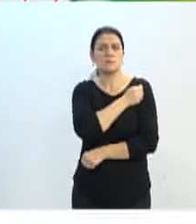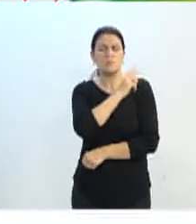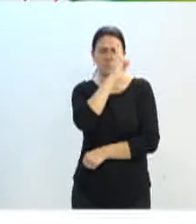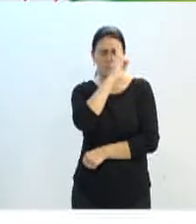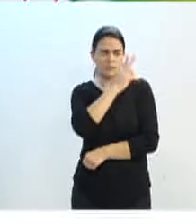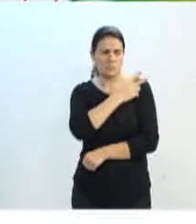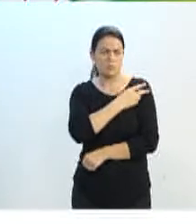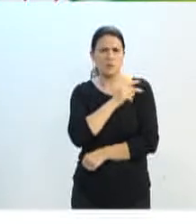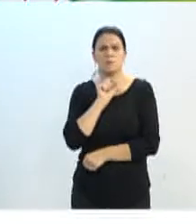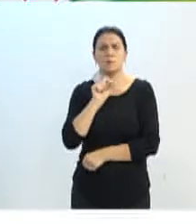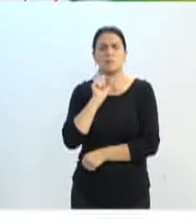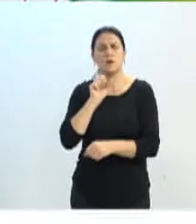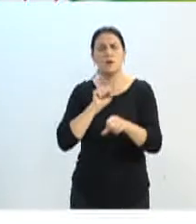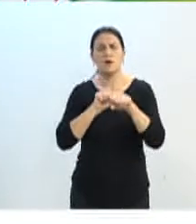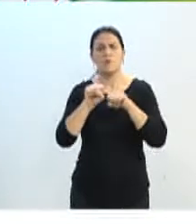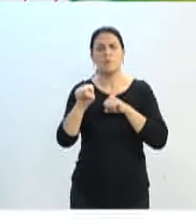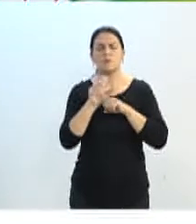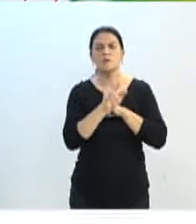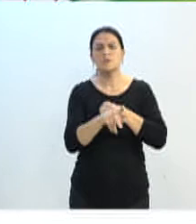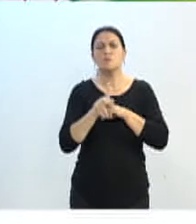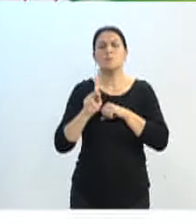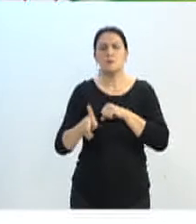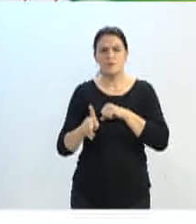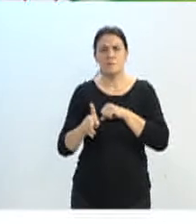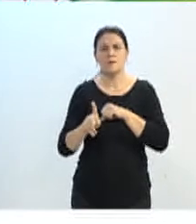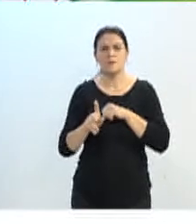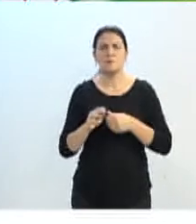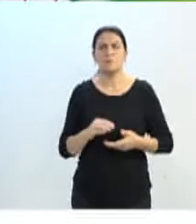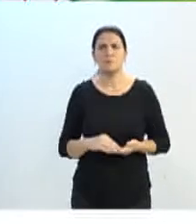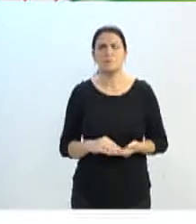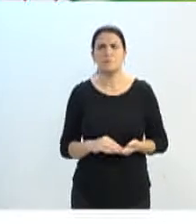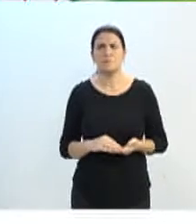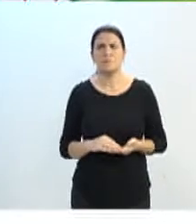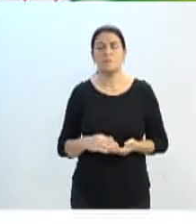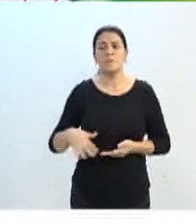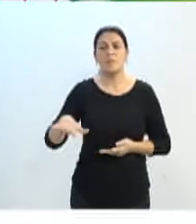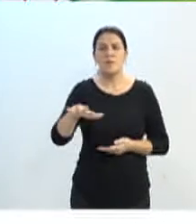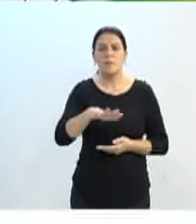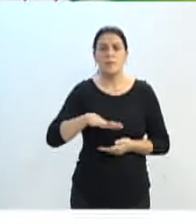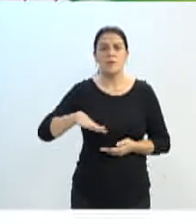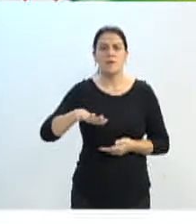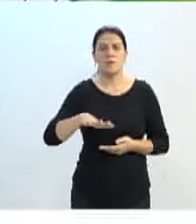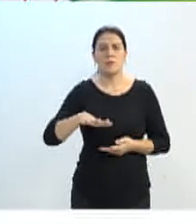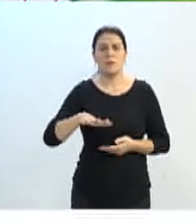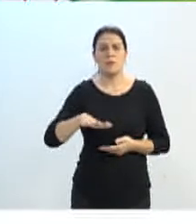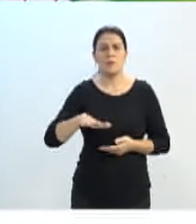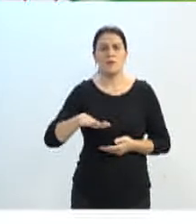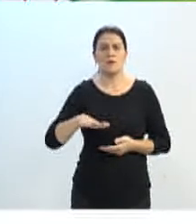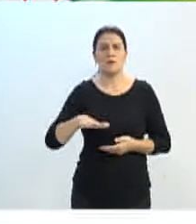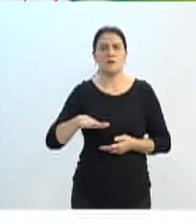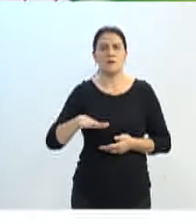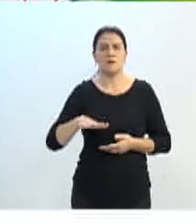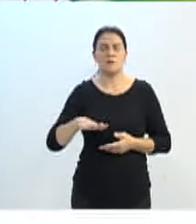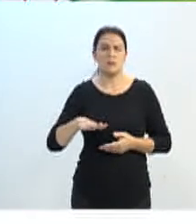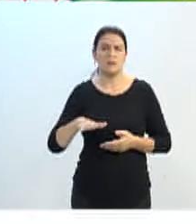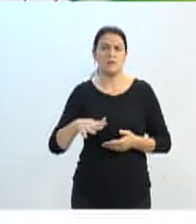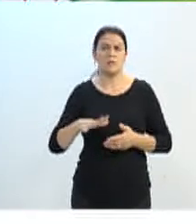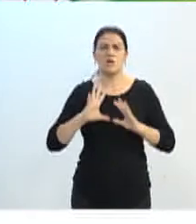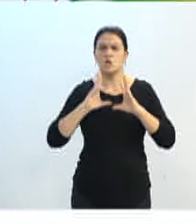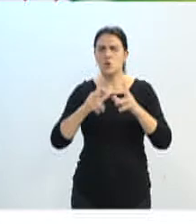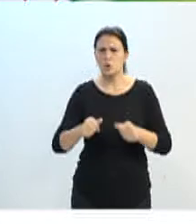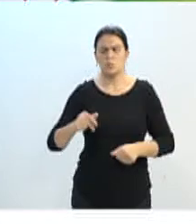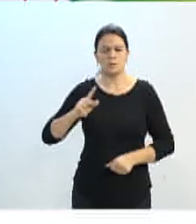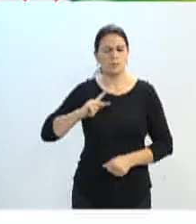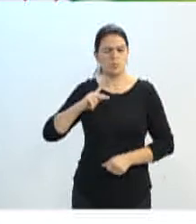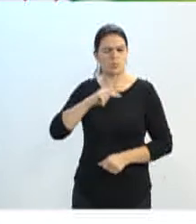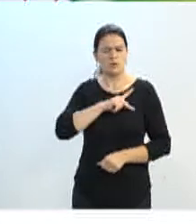porque trata da formação de professores para atuar na rede de educação básica, de todas as redes, tanto pública